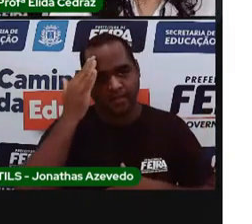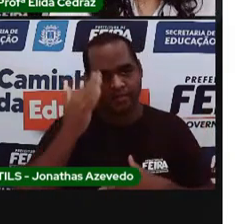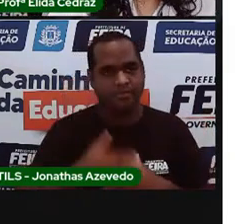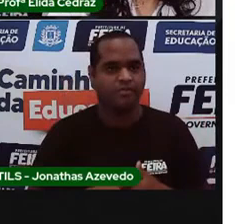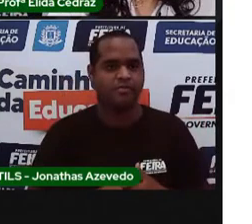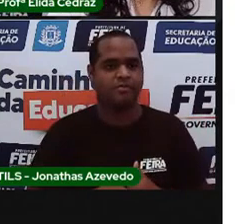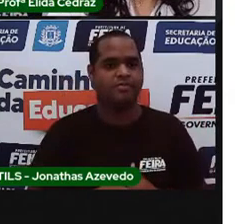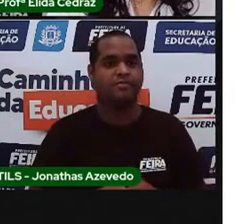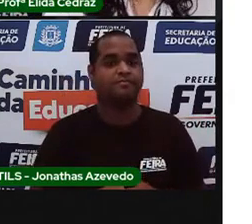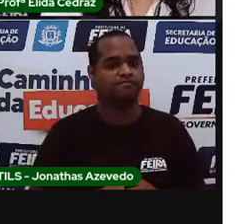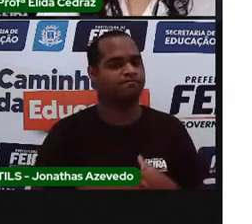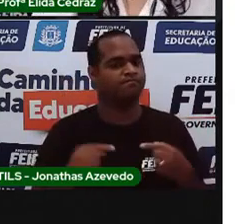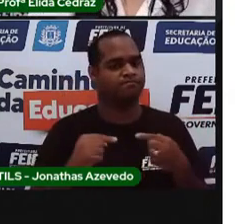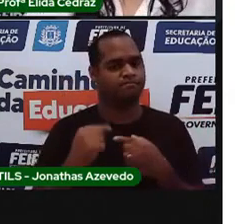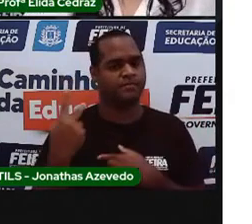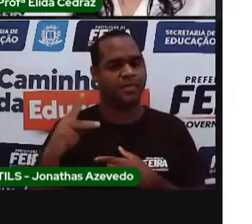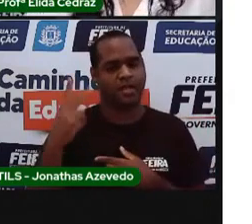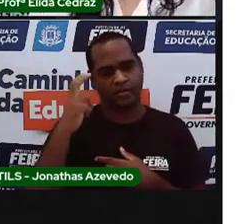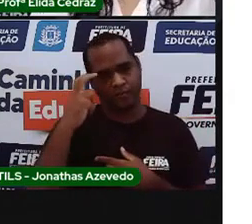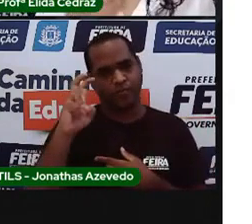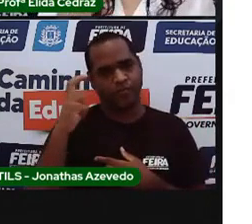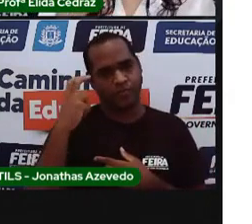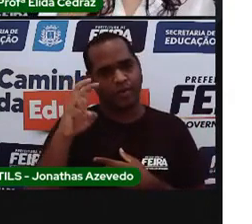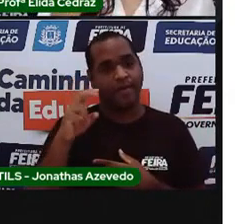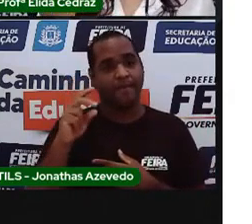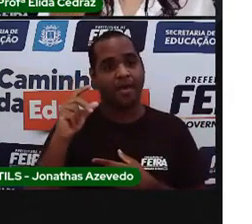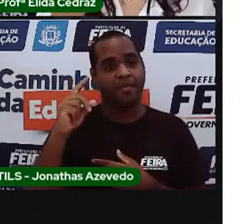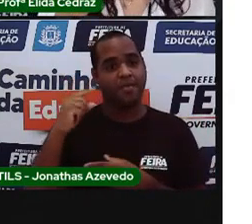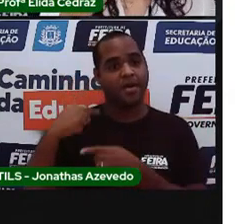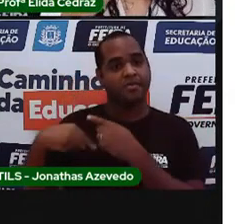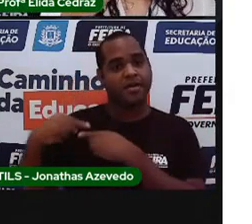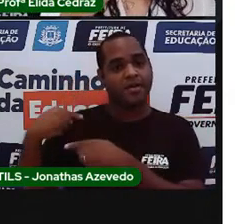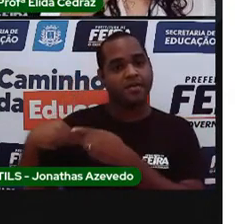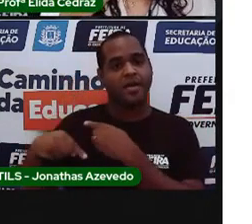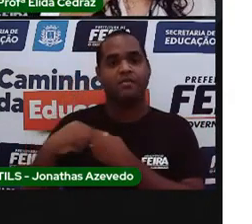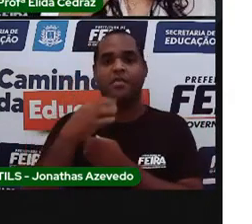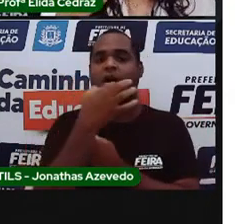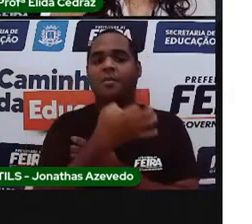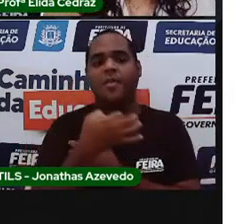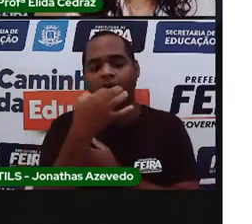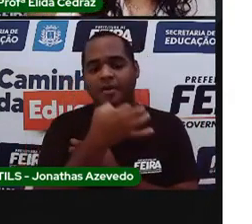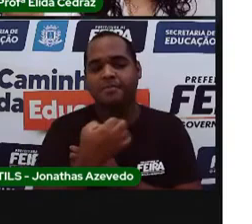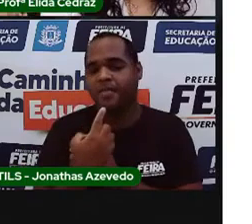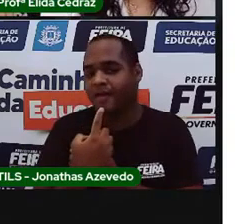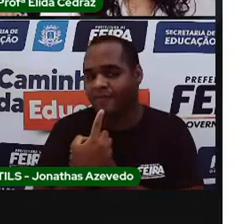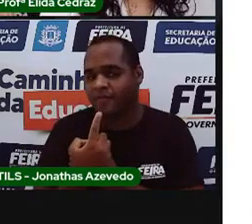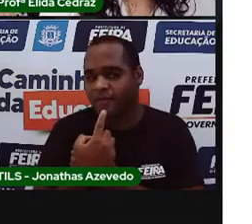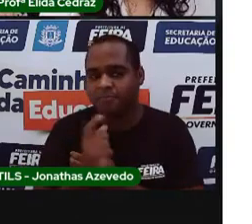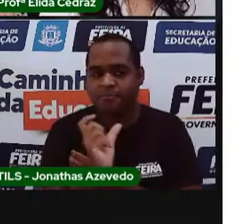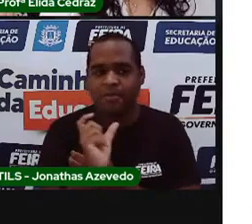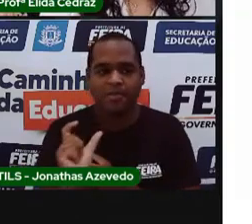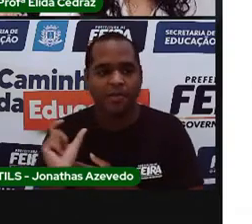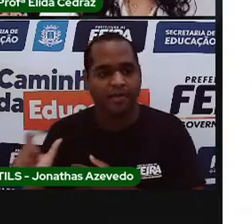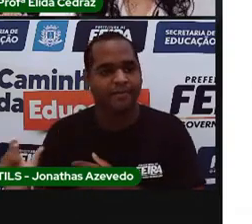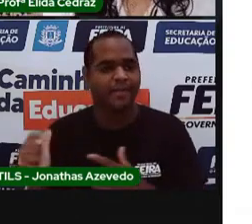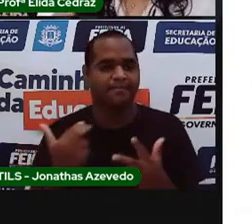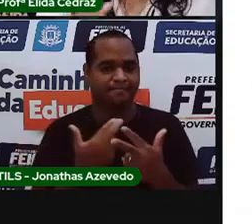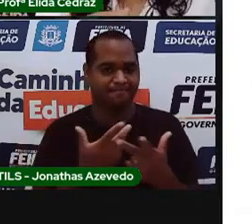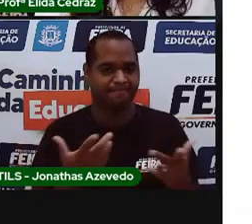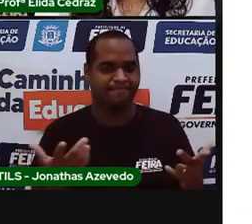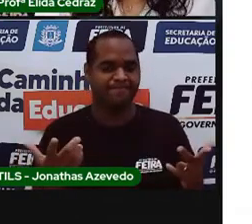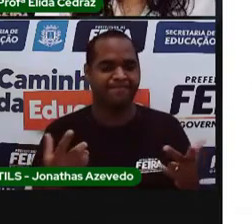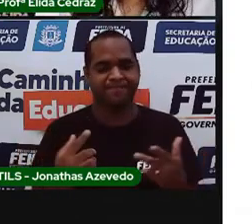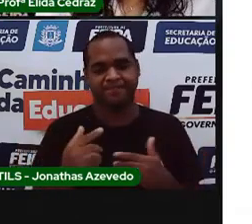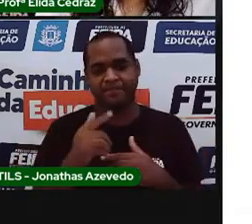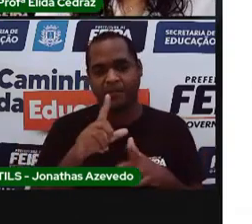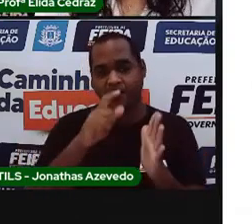Herança cultural é uma transmissão oral. Oral é o que sai por palavras. Ou seja, não